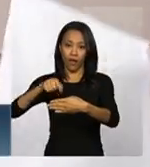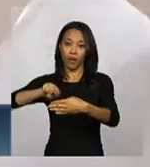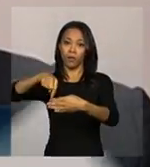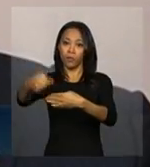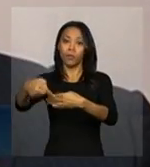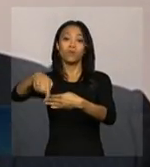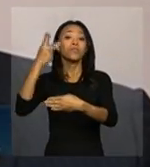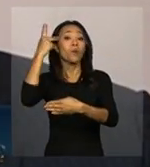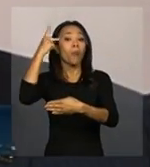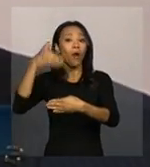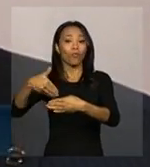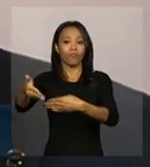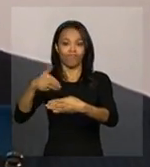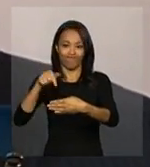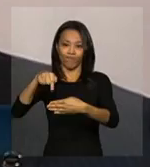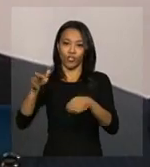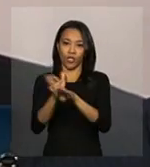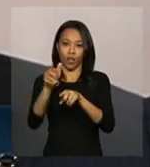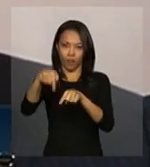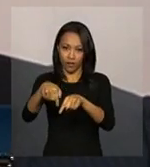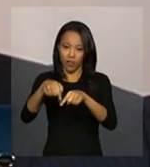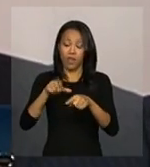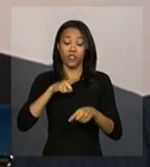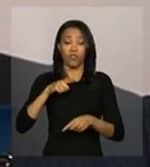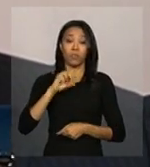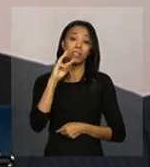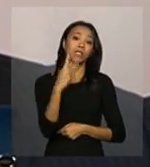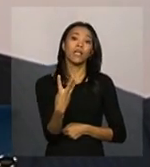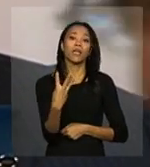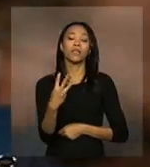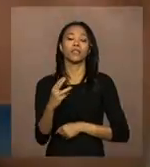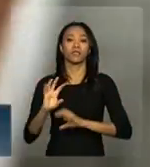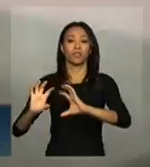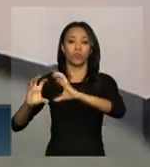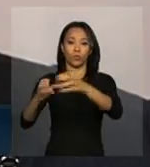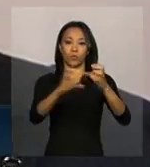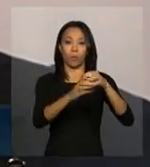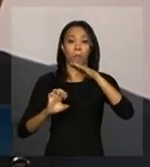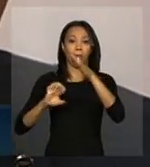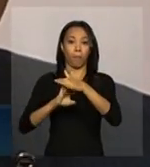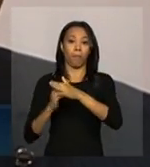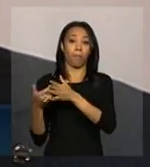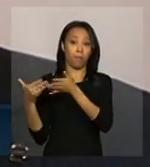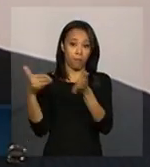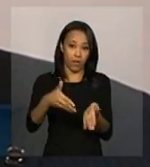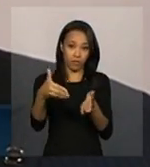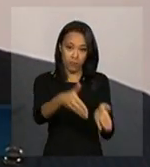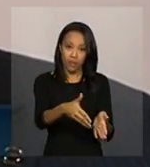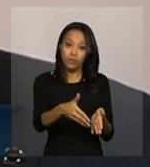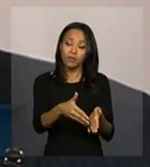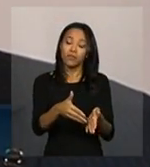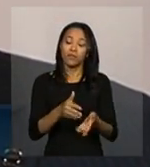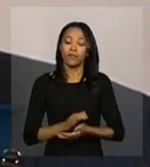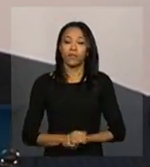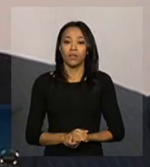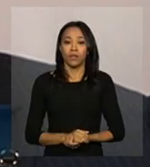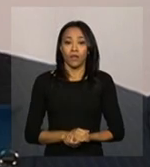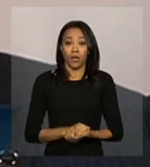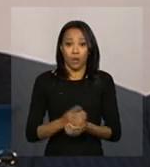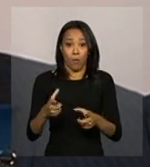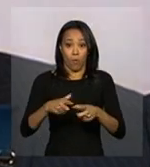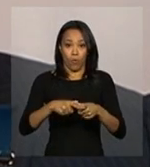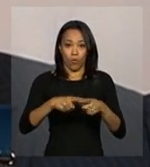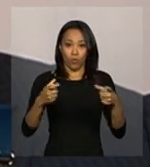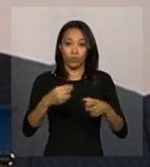São Paulo. Nós tivemos três participantes, três consórcios participantes. O deságio maior de